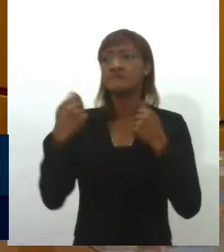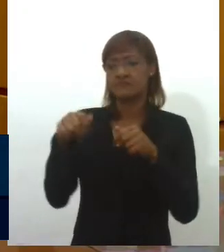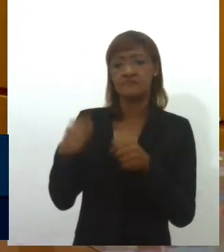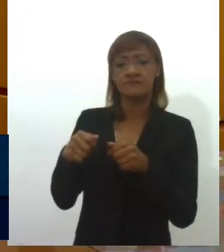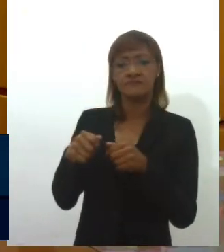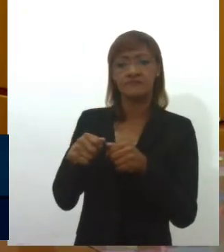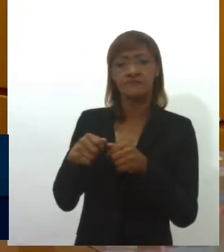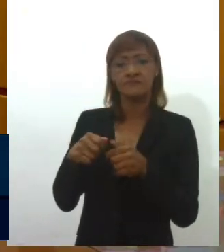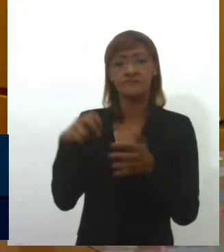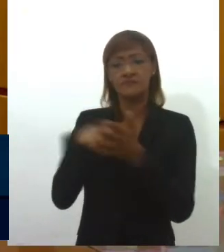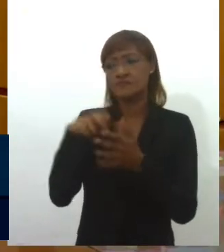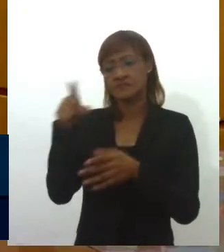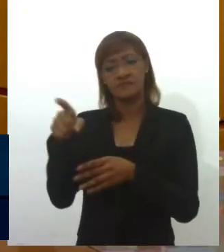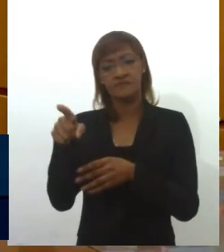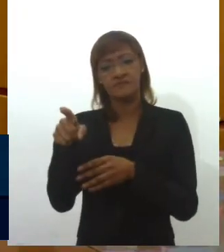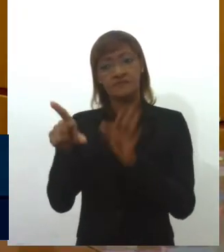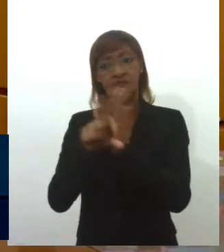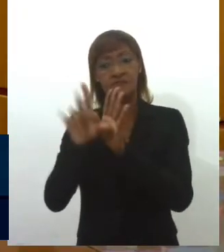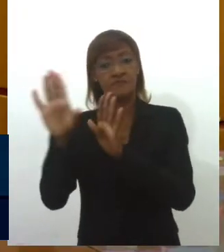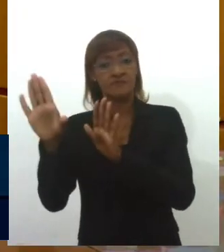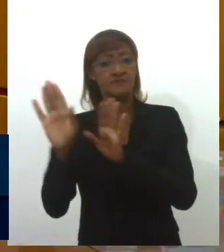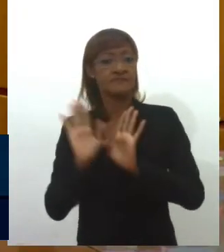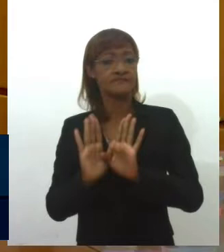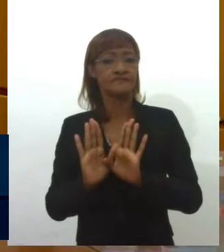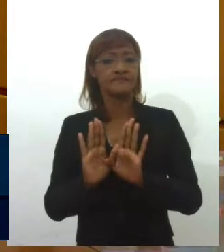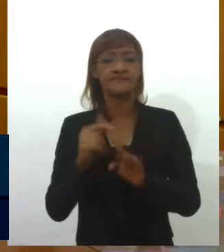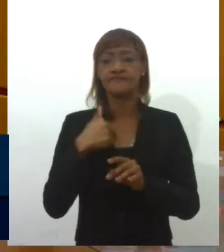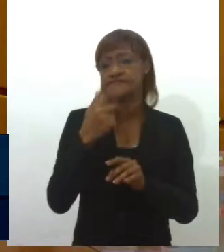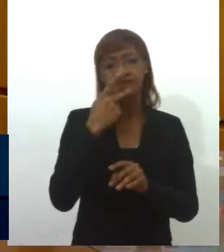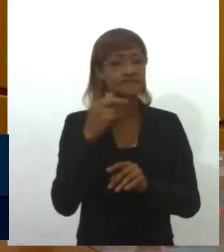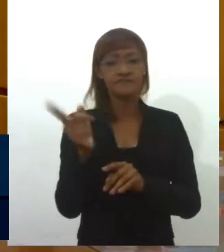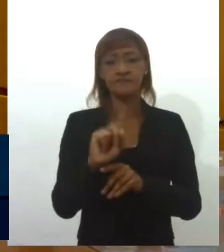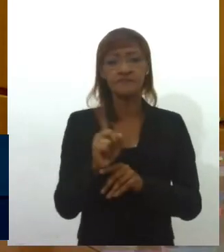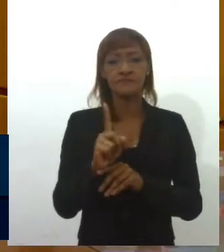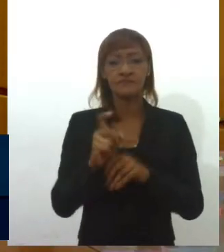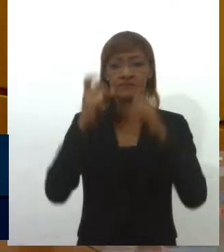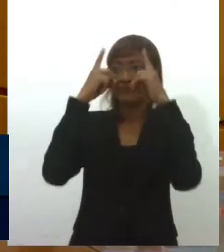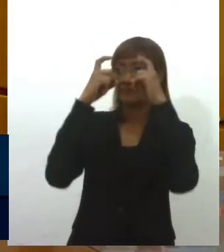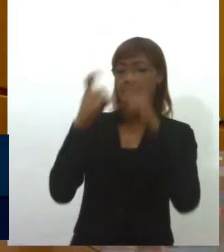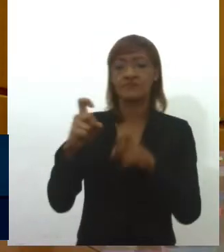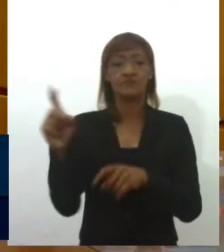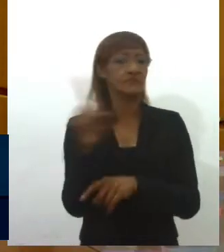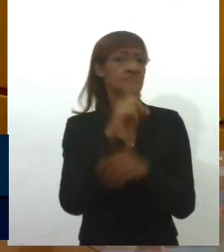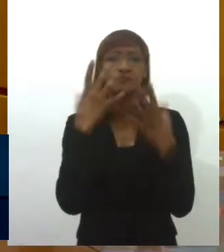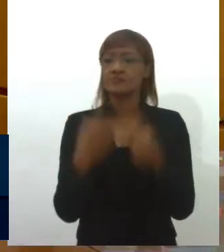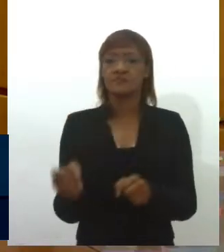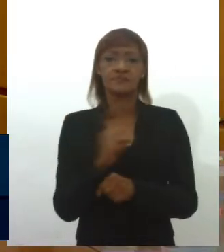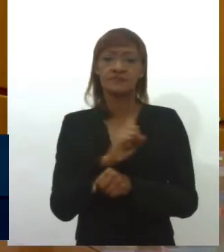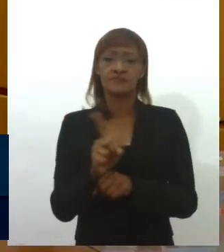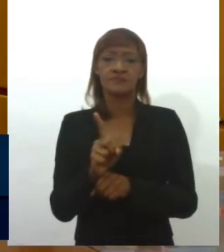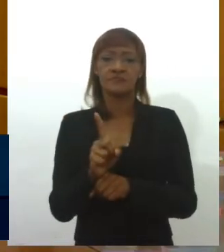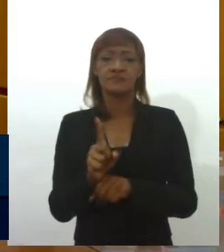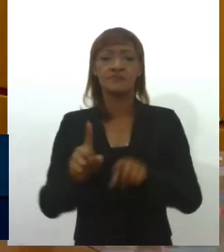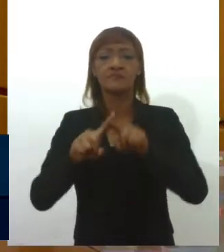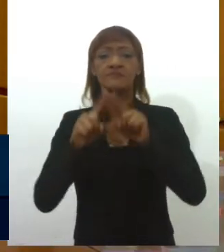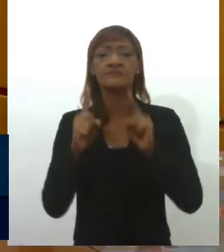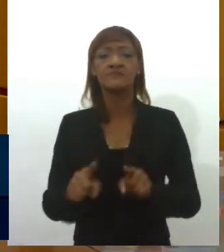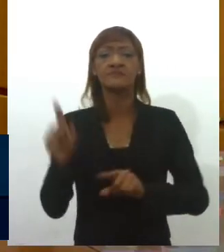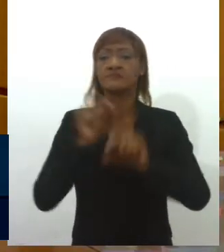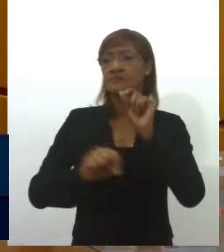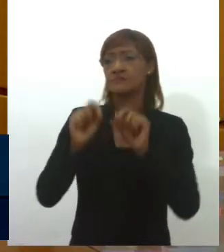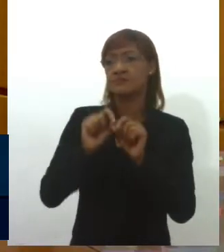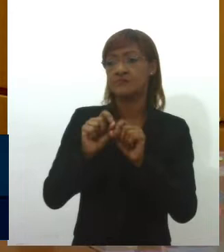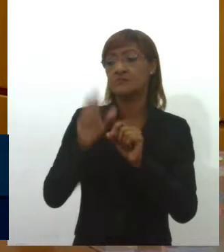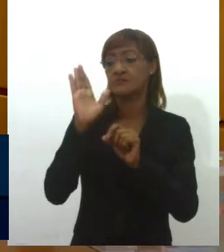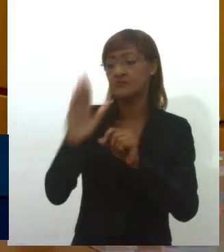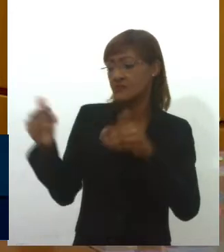A repressão a eu me refiro não é a prática de nenhum tipo de violência com a qual nós não concordamos, mas é nos termos exatos da